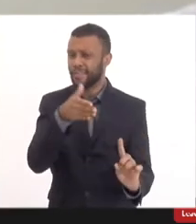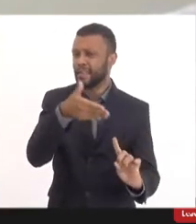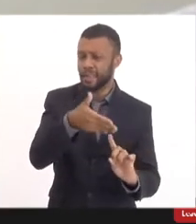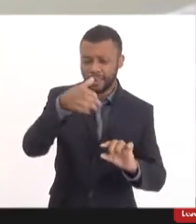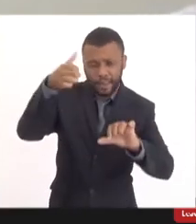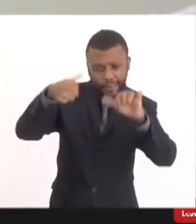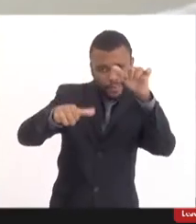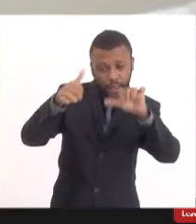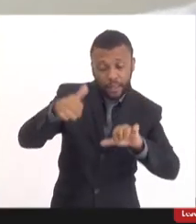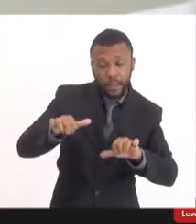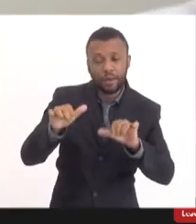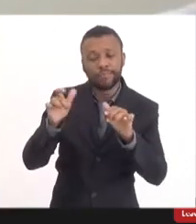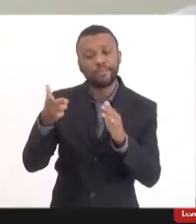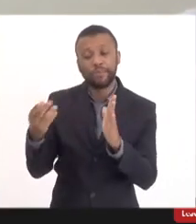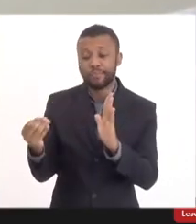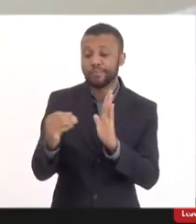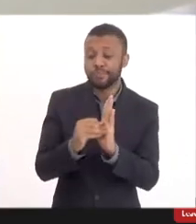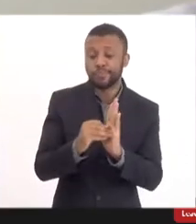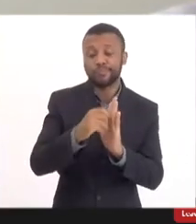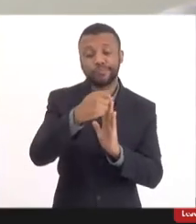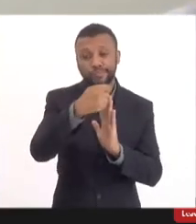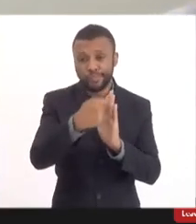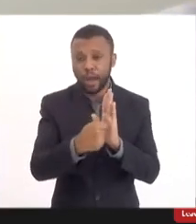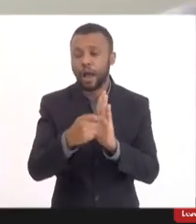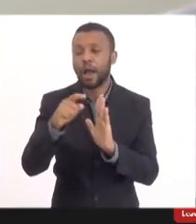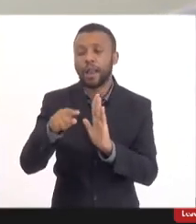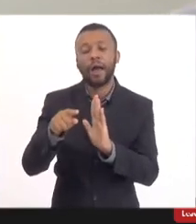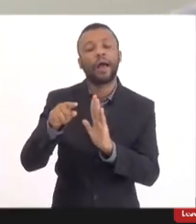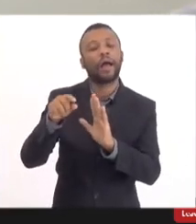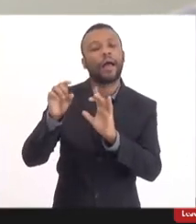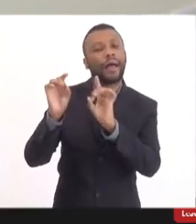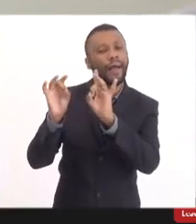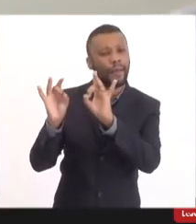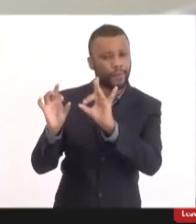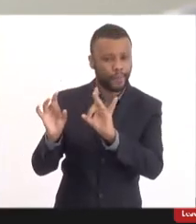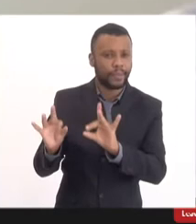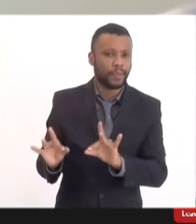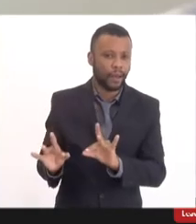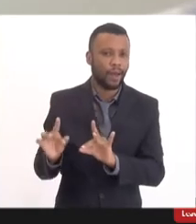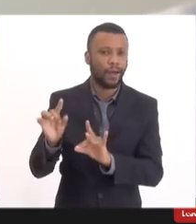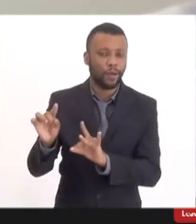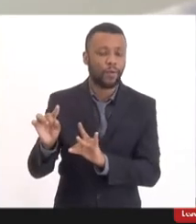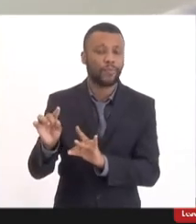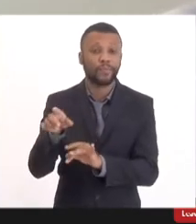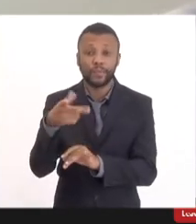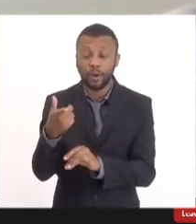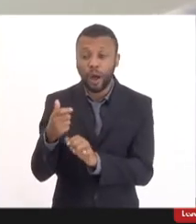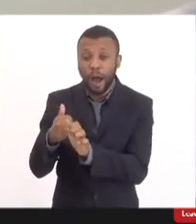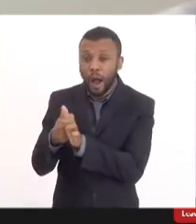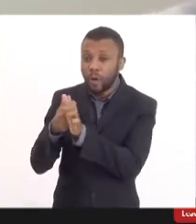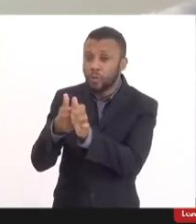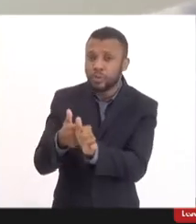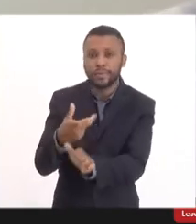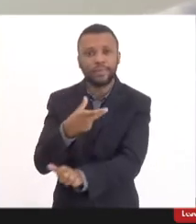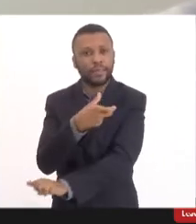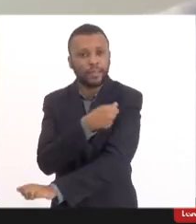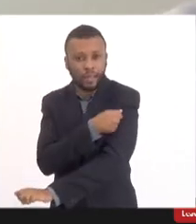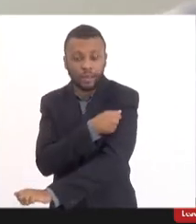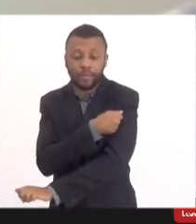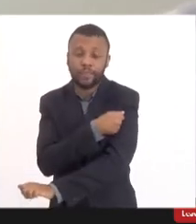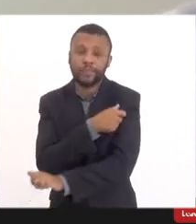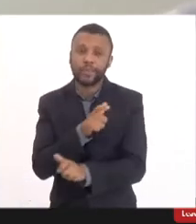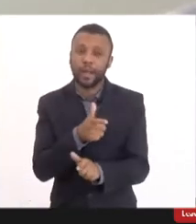e a conduta com relação à vacinação ou não, ela é acompanhada por os especialistas do CRI.